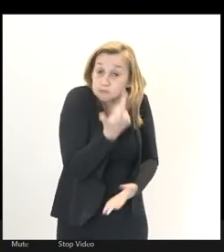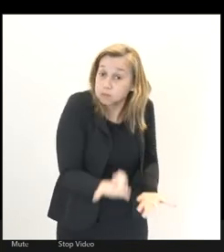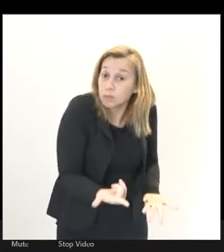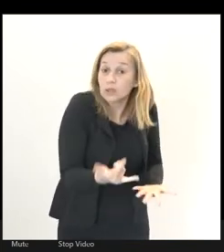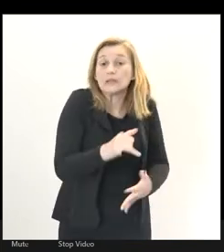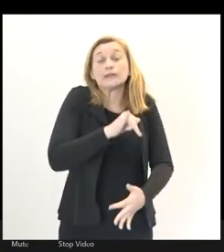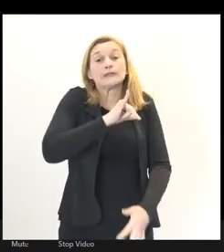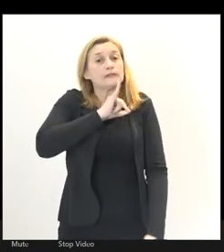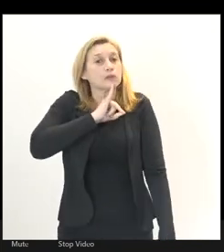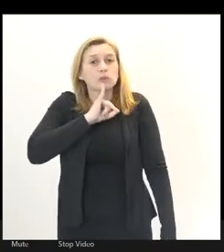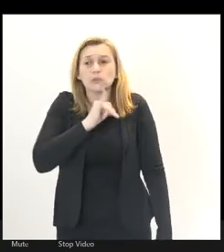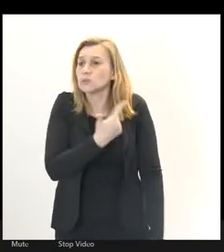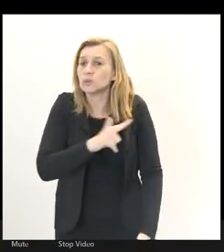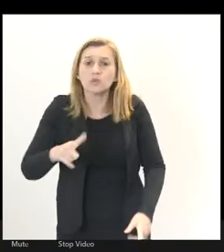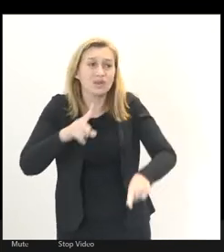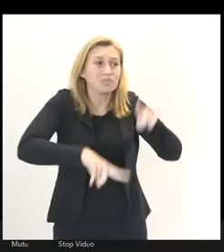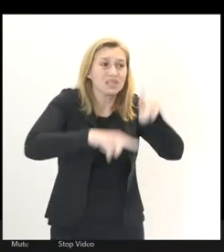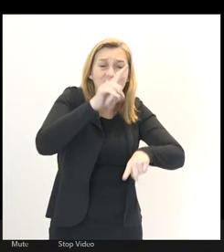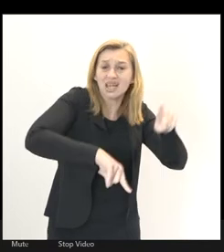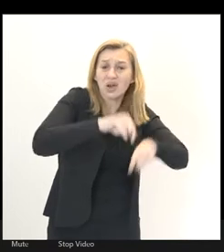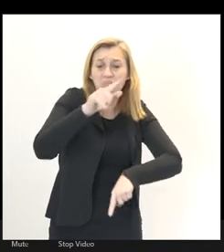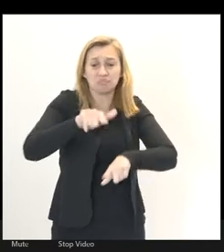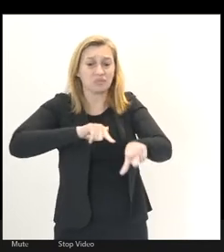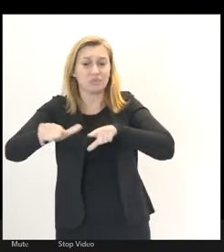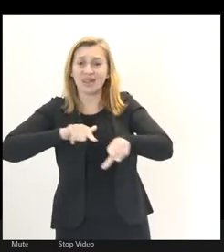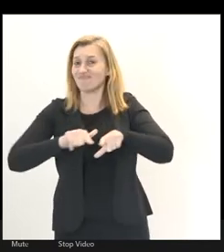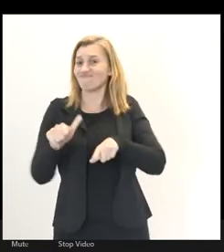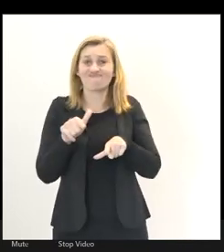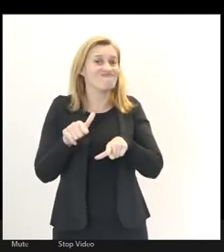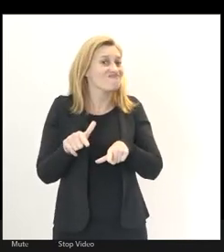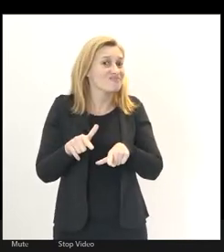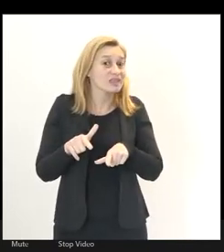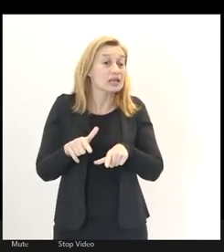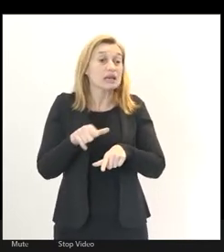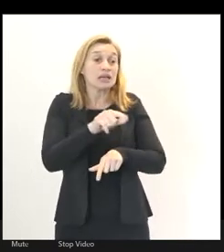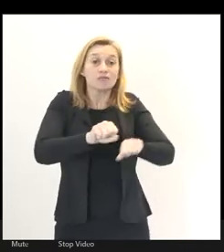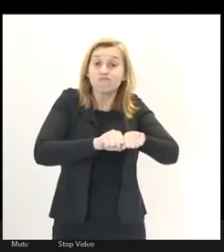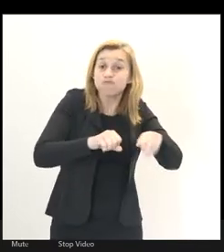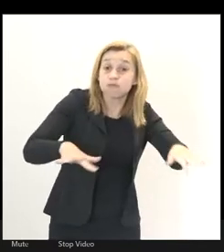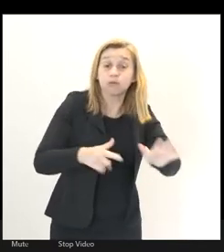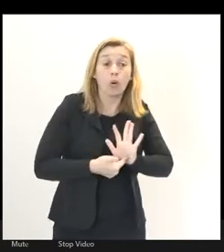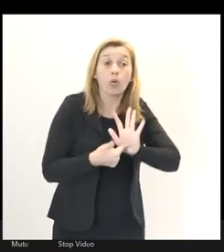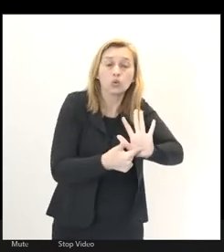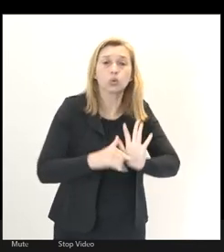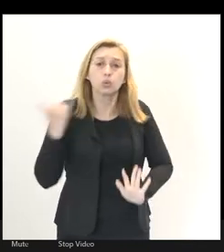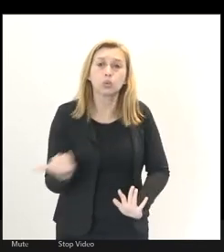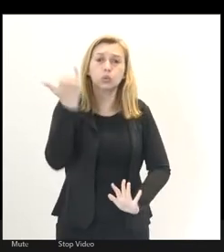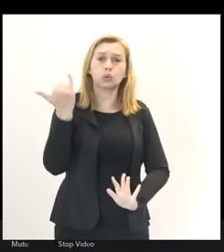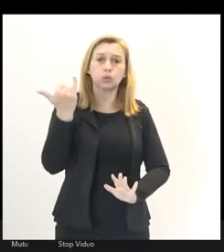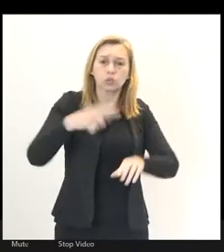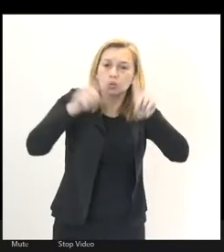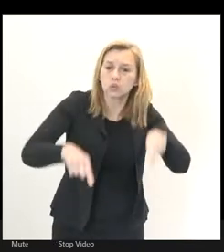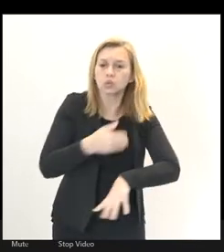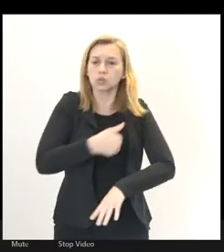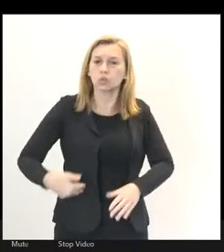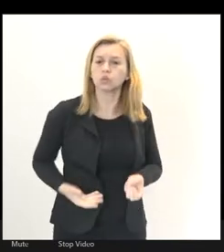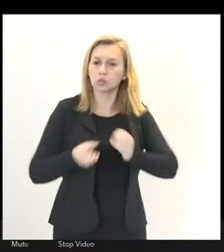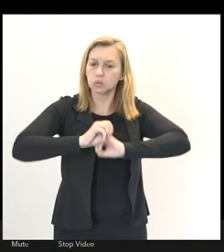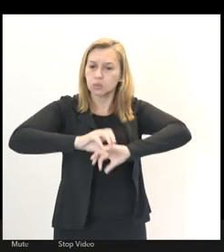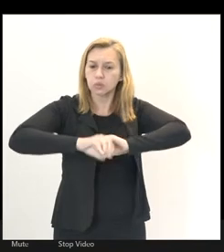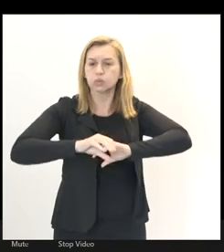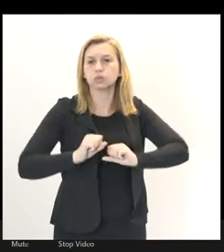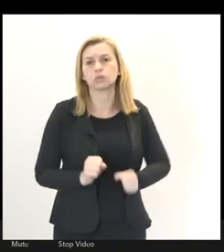Infelizmente, não tem material para trabalhar e essa pandemia mostrou a importância do servidor da educação,